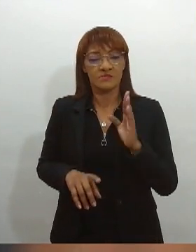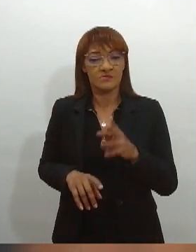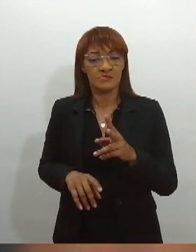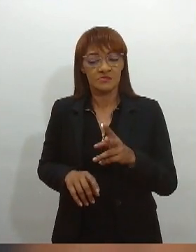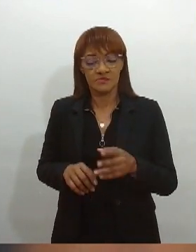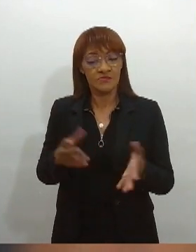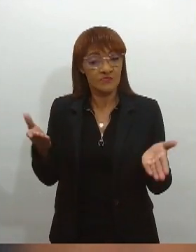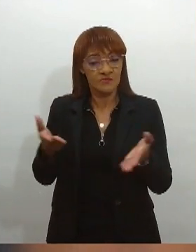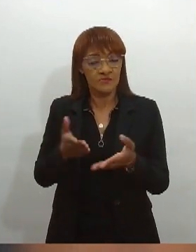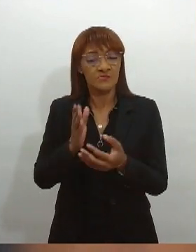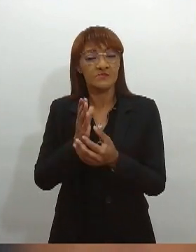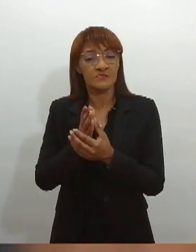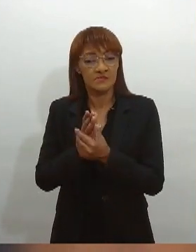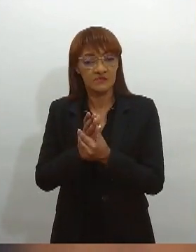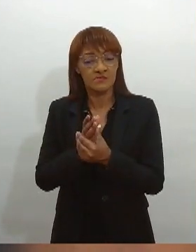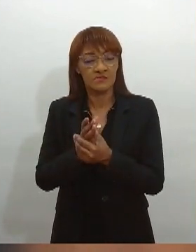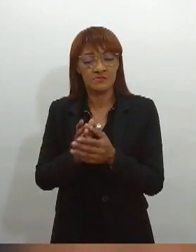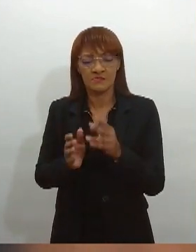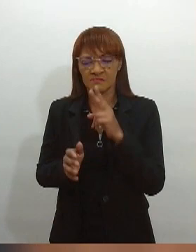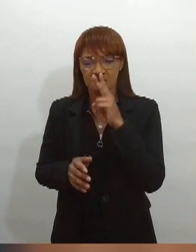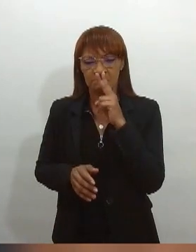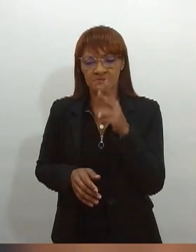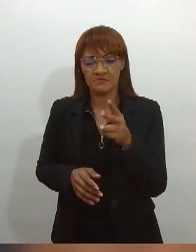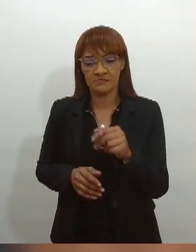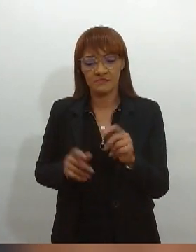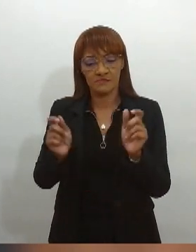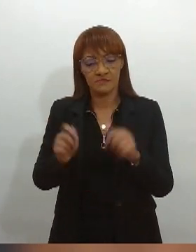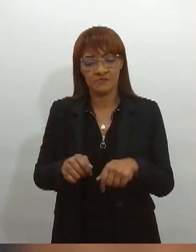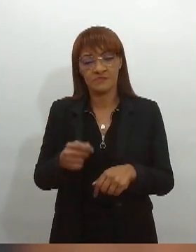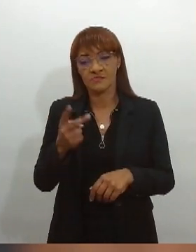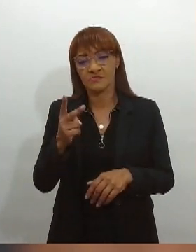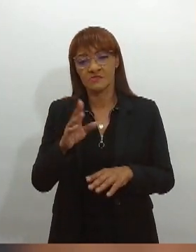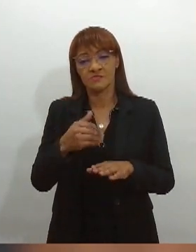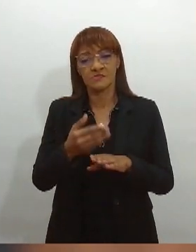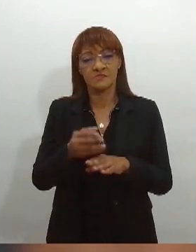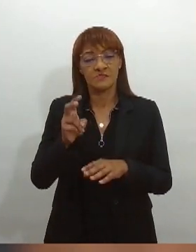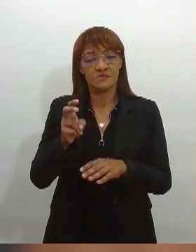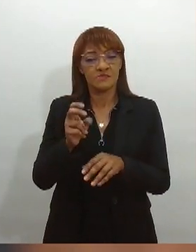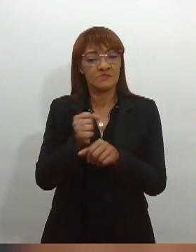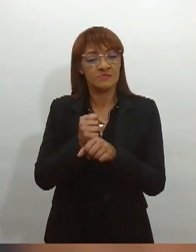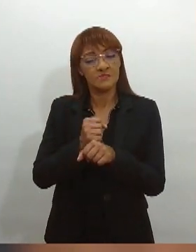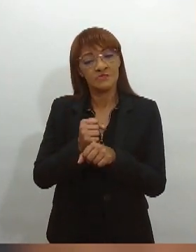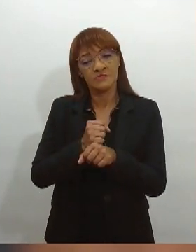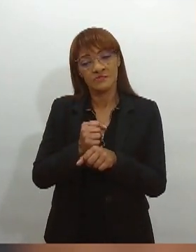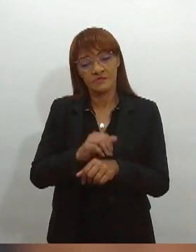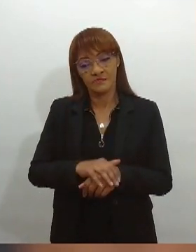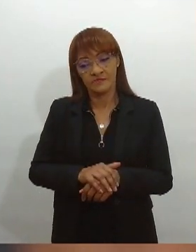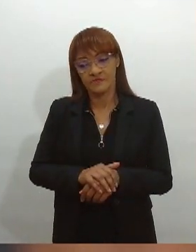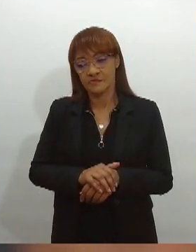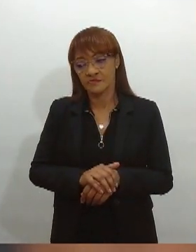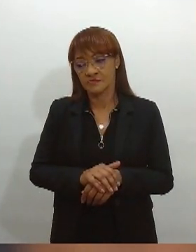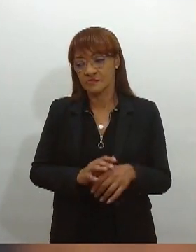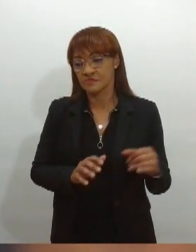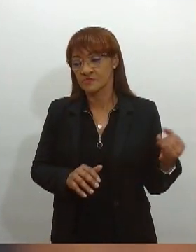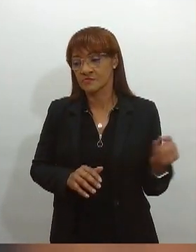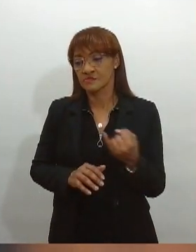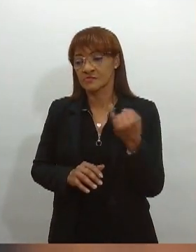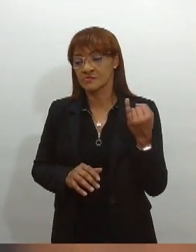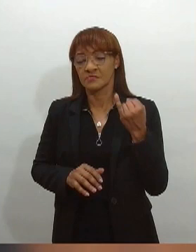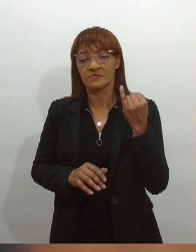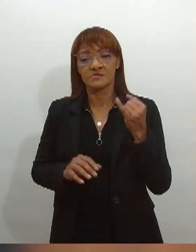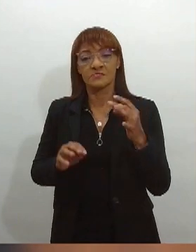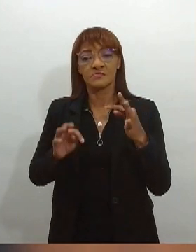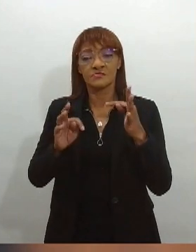podendo chegar a uma pena de dois a cinco anos. E é importante que as pessoas saibam disto, porque